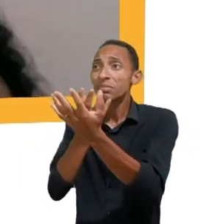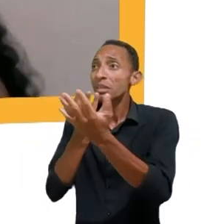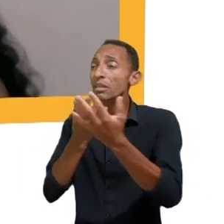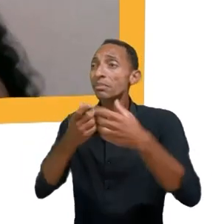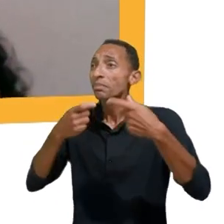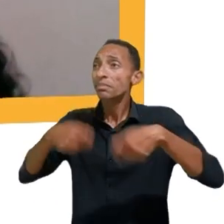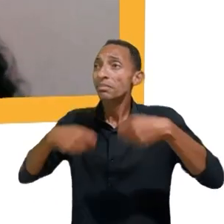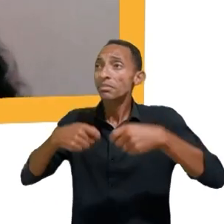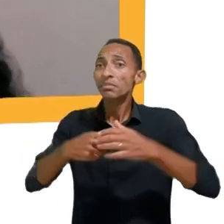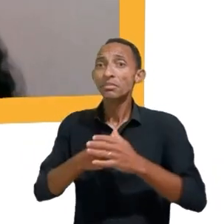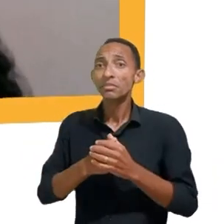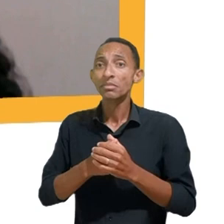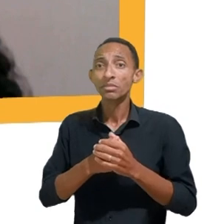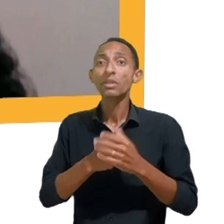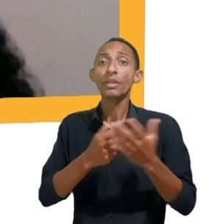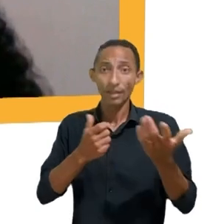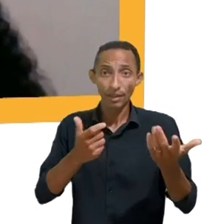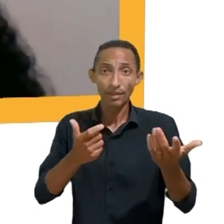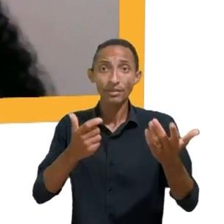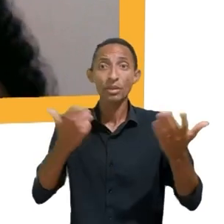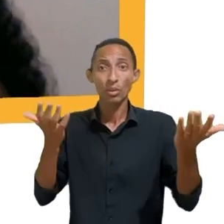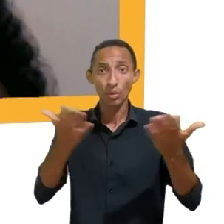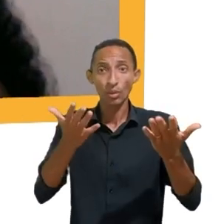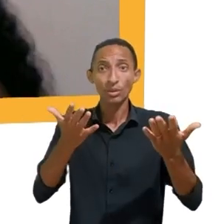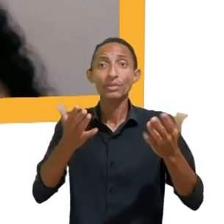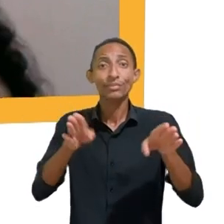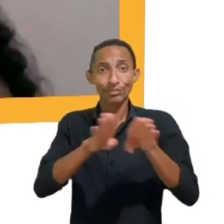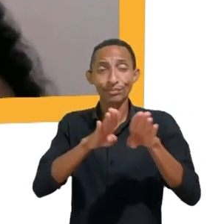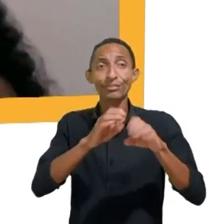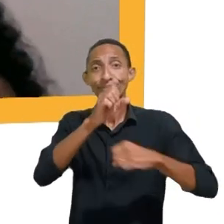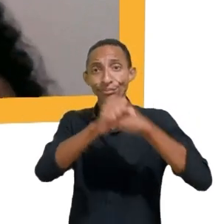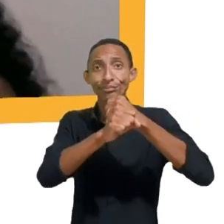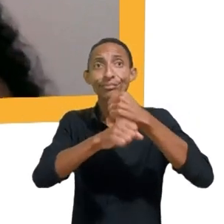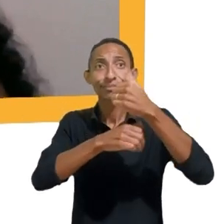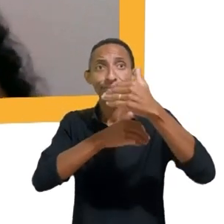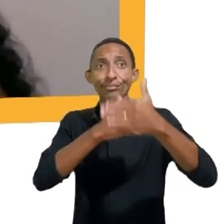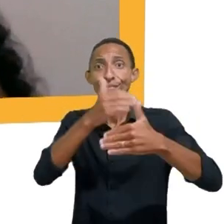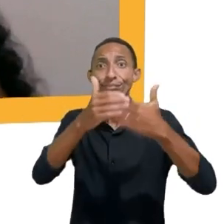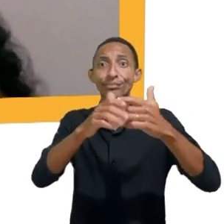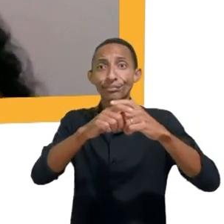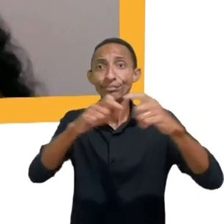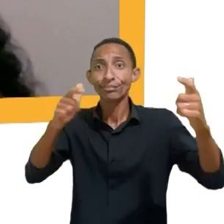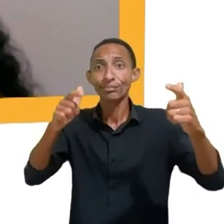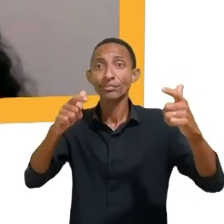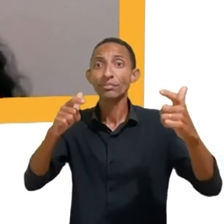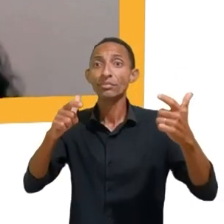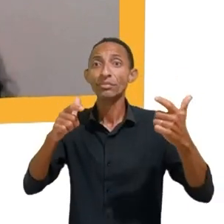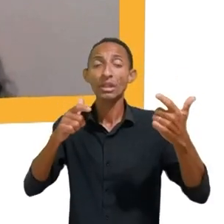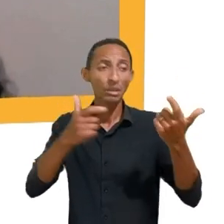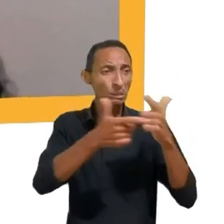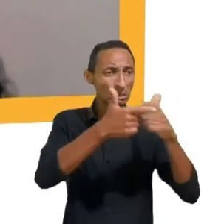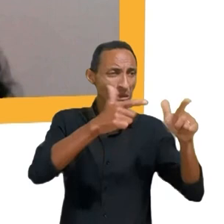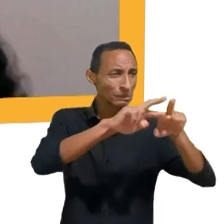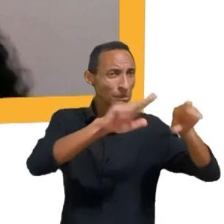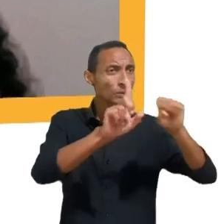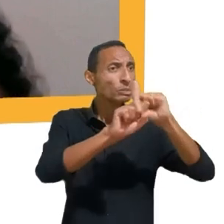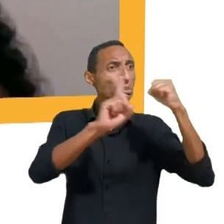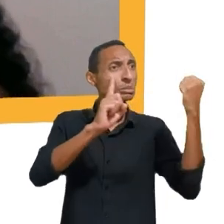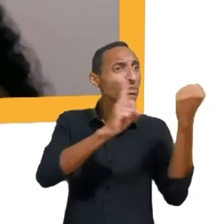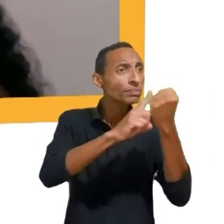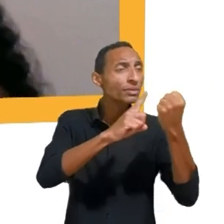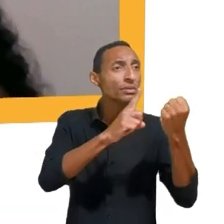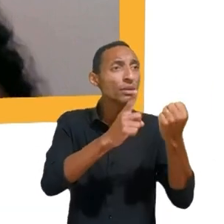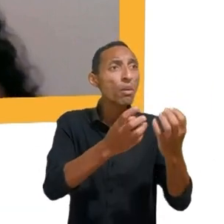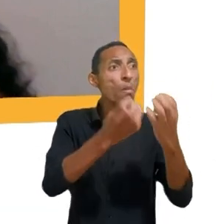alguns anos mas a gente pretende quebrar que é o tabu esse tabu de falar sobre esses problemas sociais esse receio que não